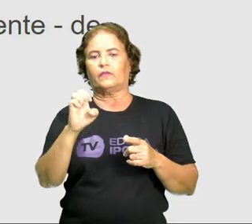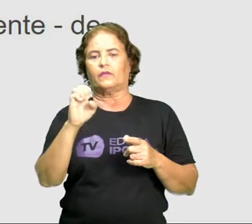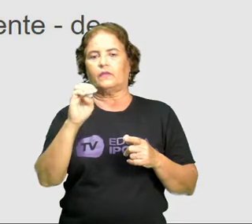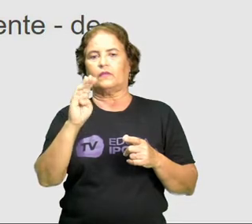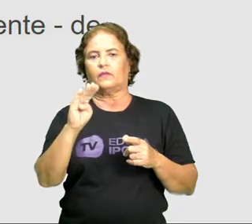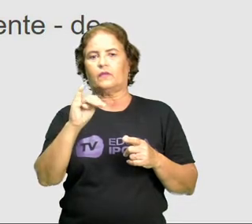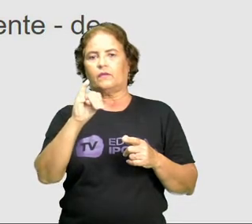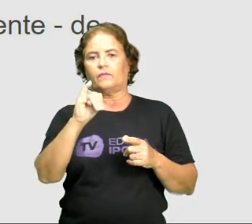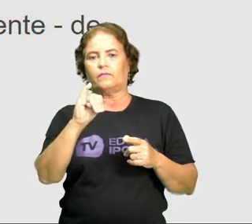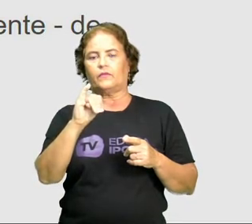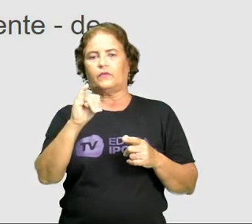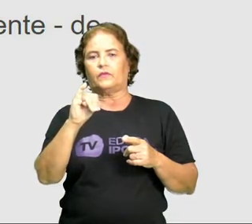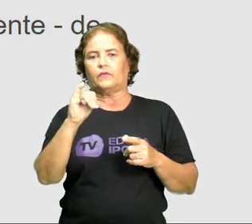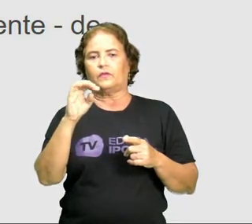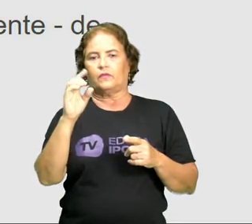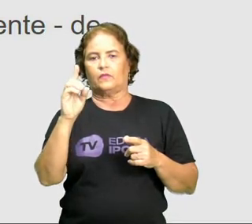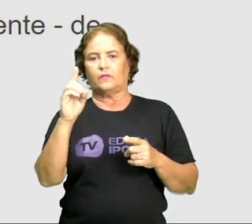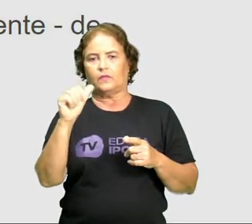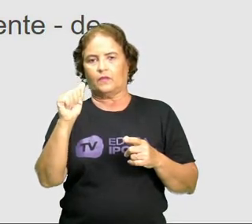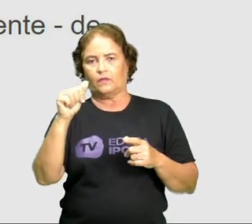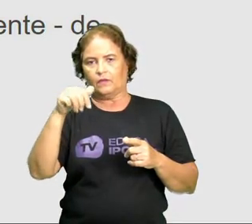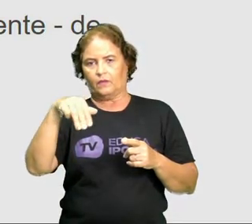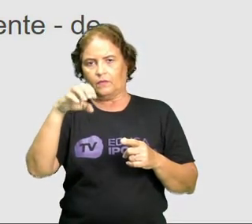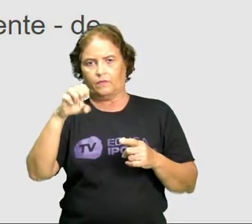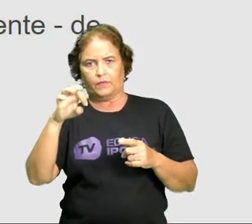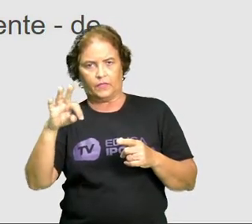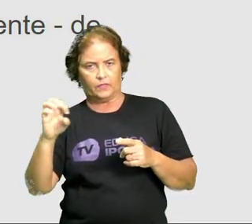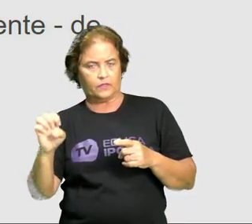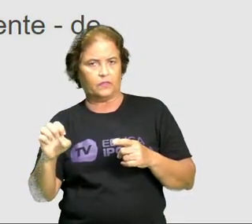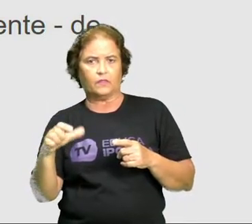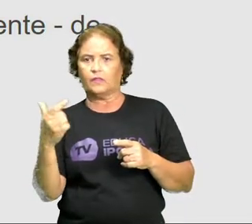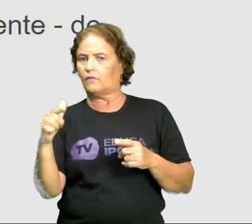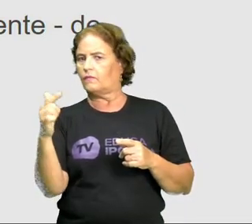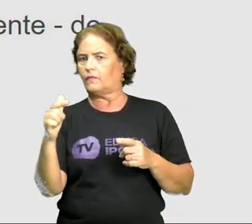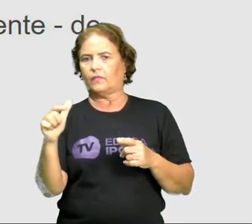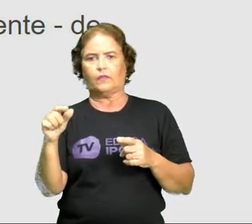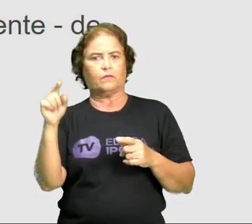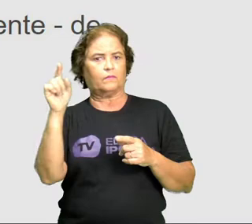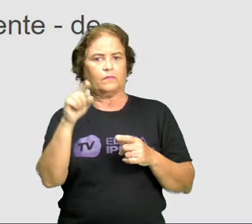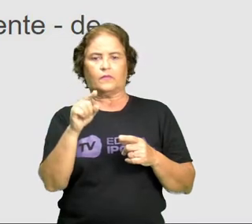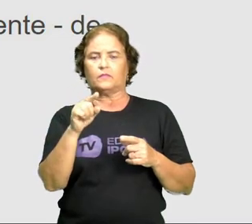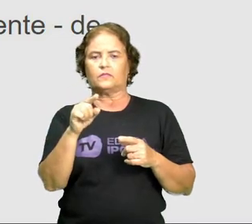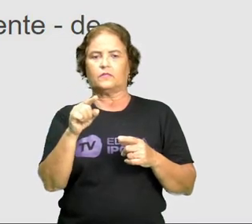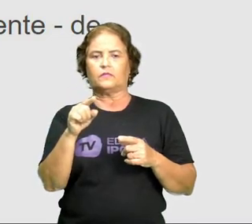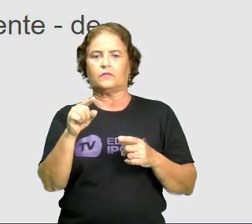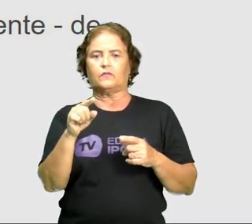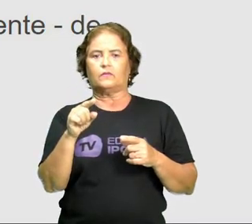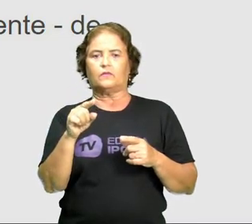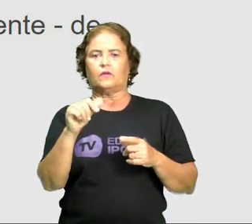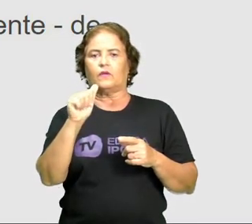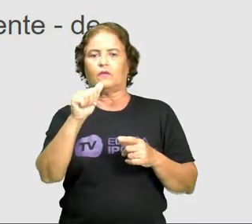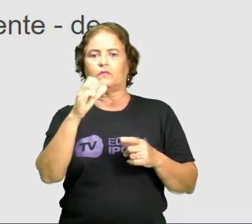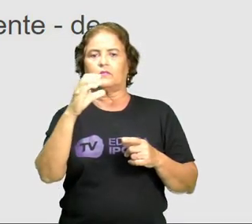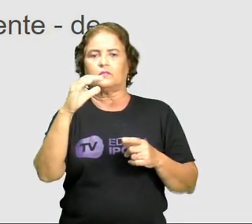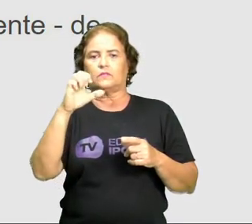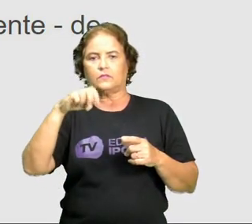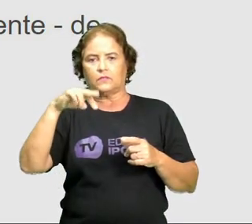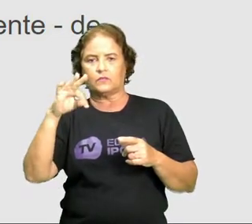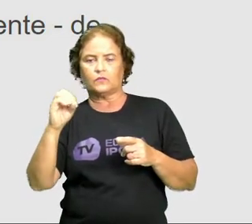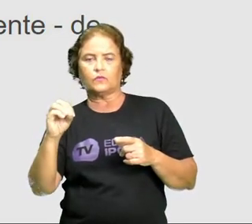de débil. Só que essa palavra, ela não precisa do acento. O acento, nesse caso, ele também é descartado.